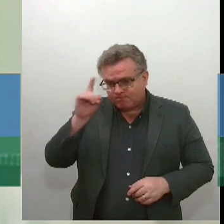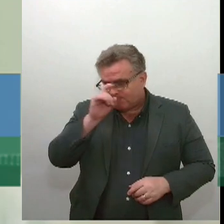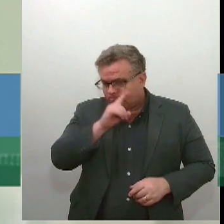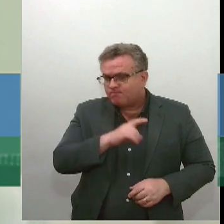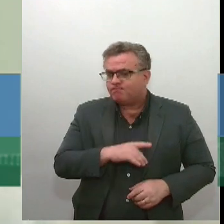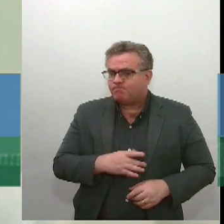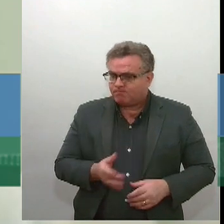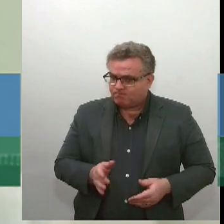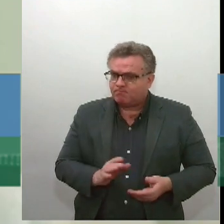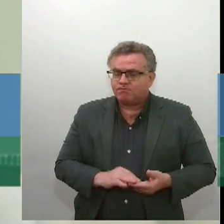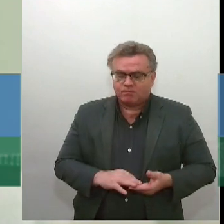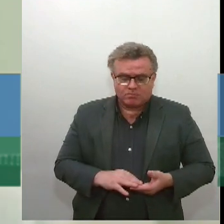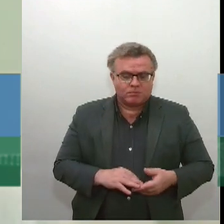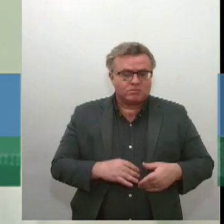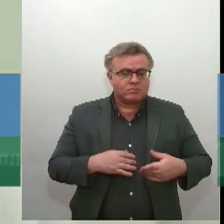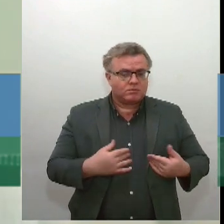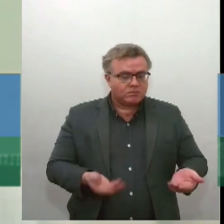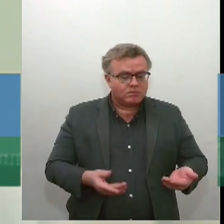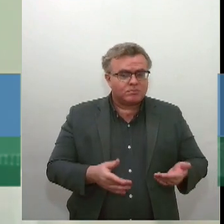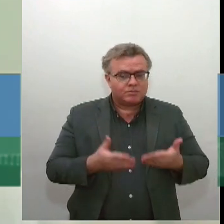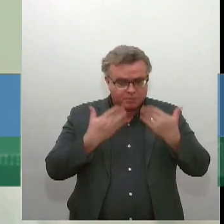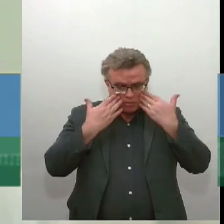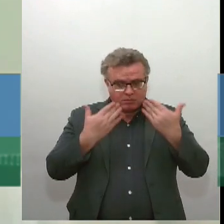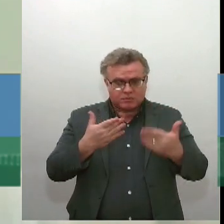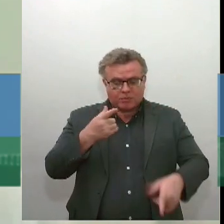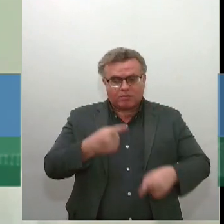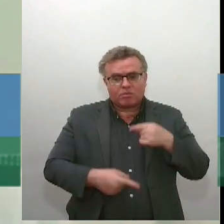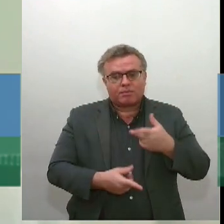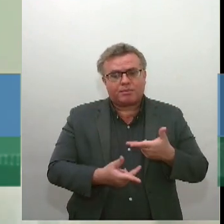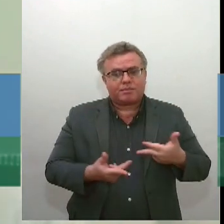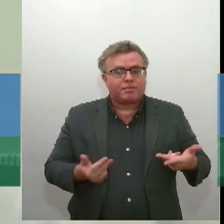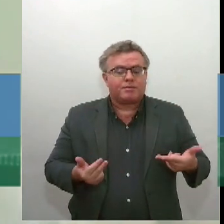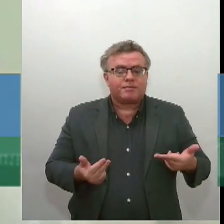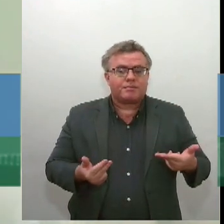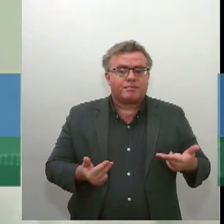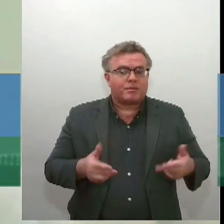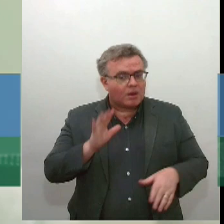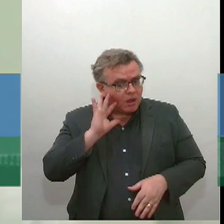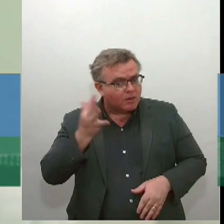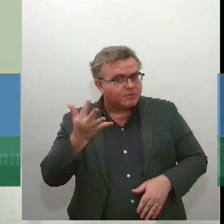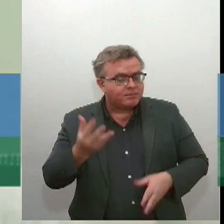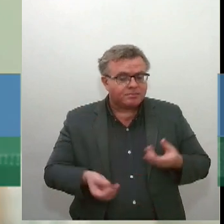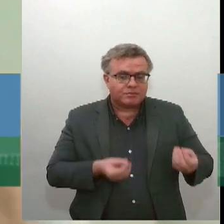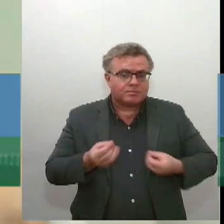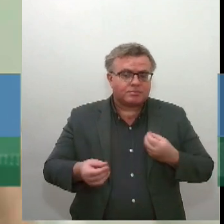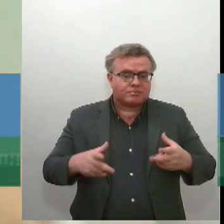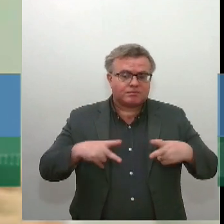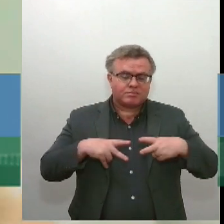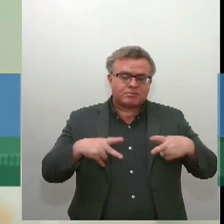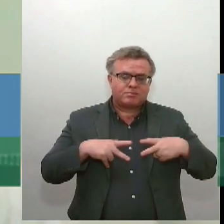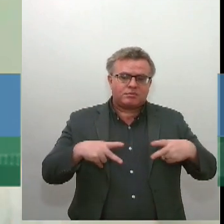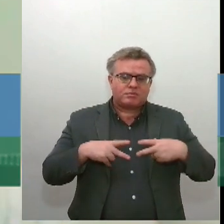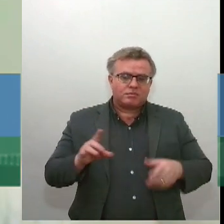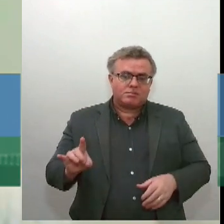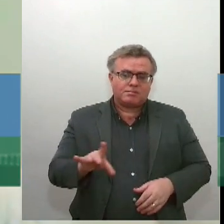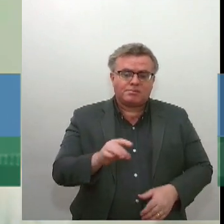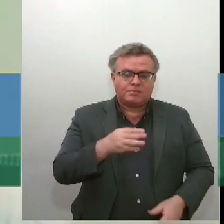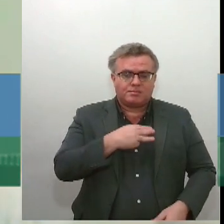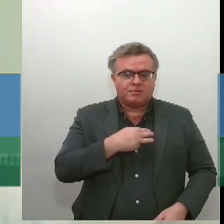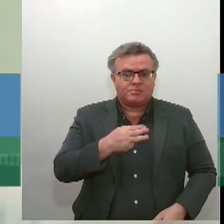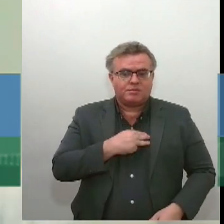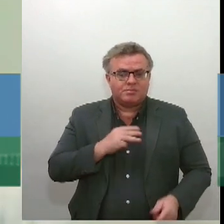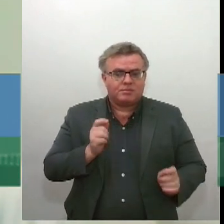dispositivo, de vedar, de proibir as decisões individuais dos ministros em alguns tipos de